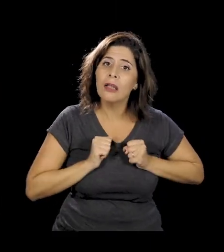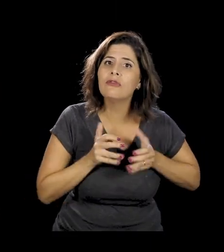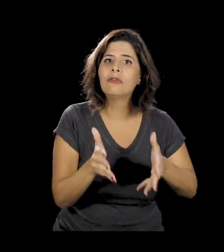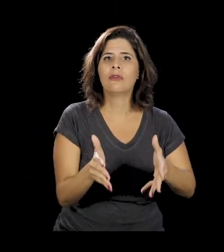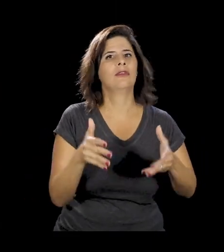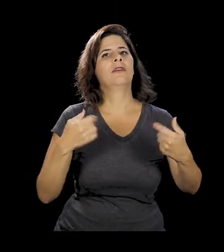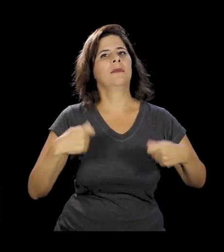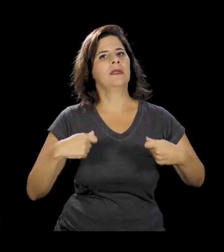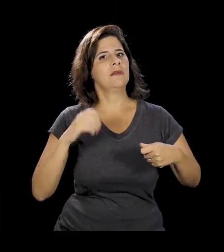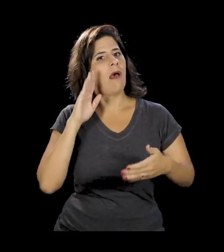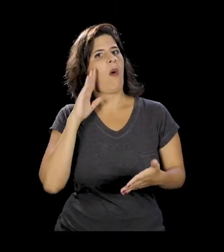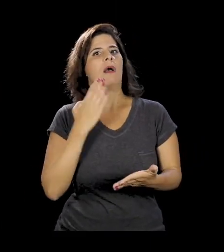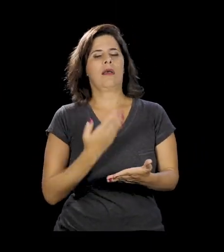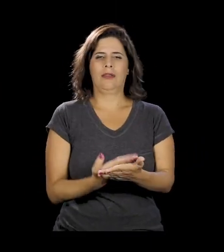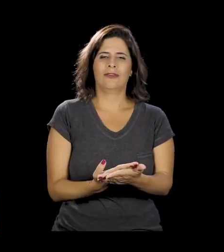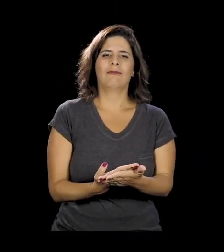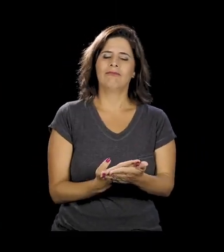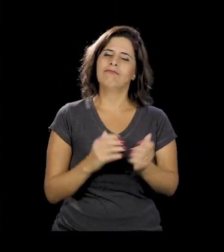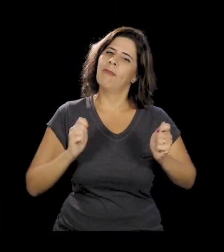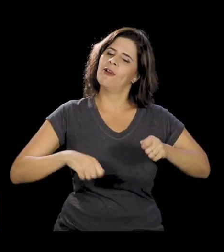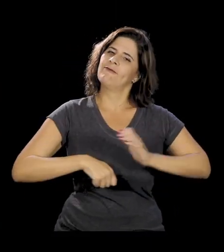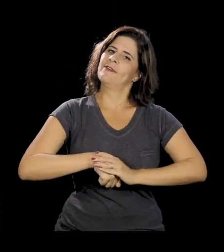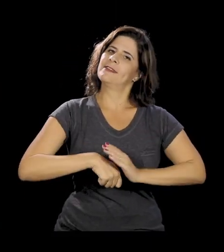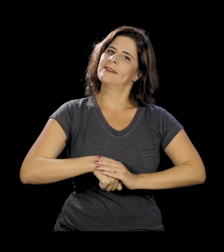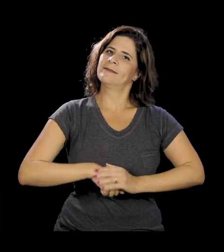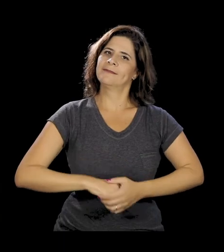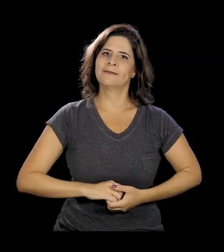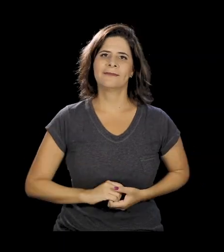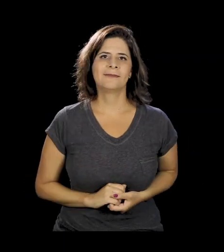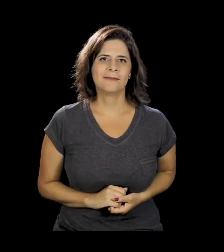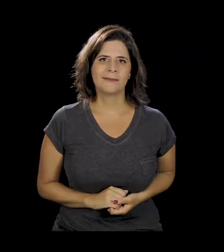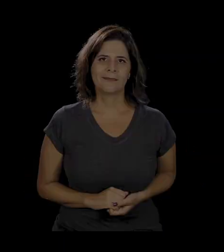atitude, que eu acredito que a gente possa fazer.